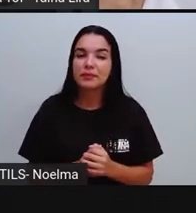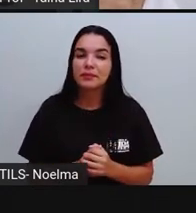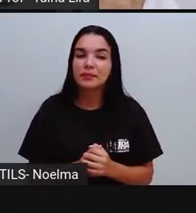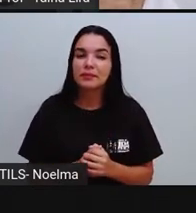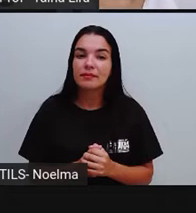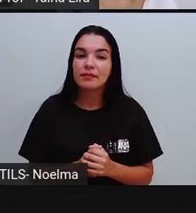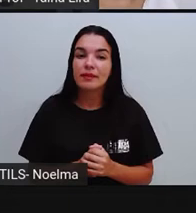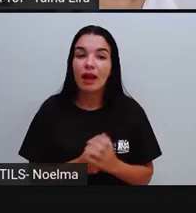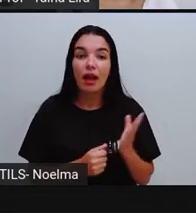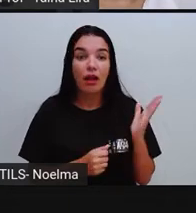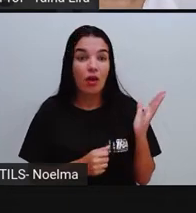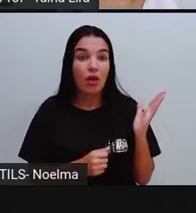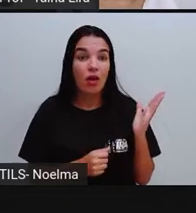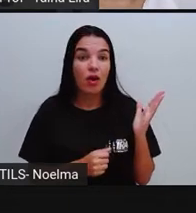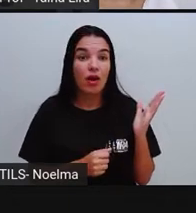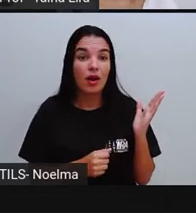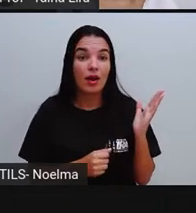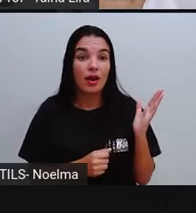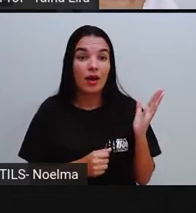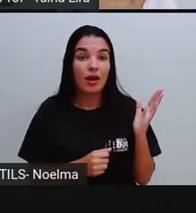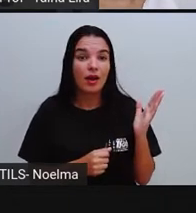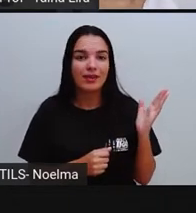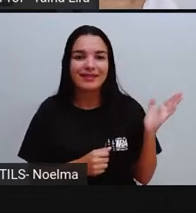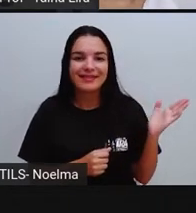Essa figura é o, Olha lá,